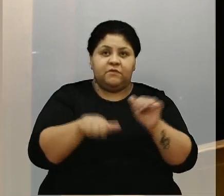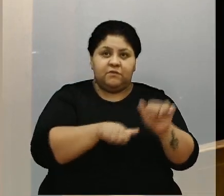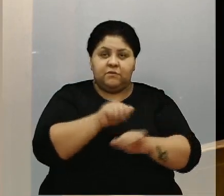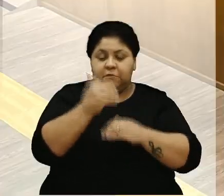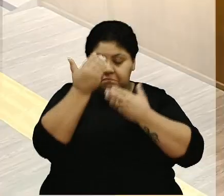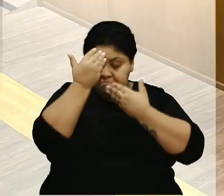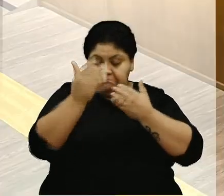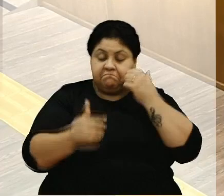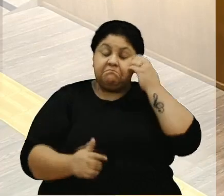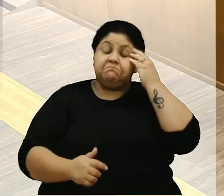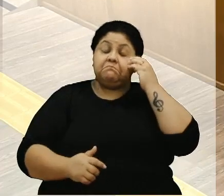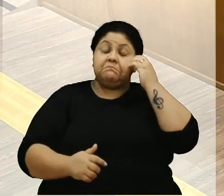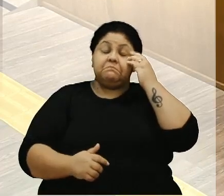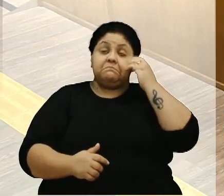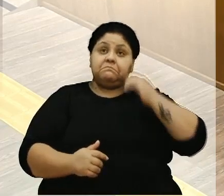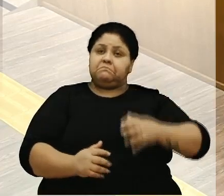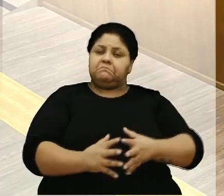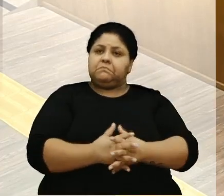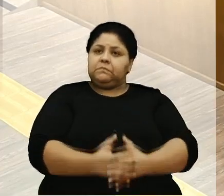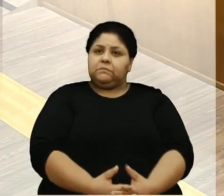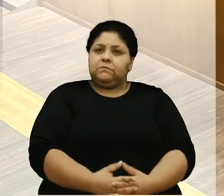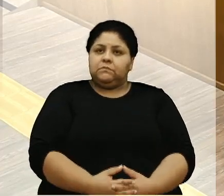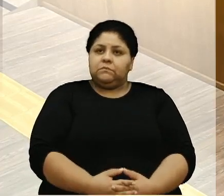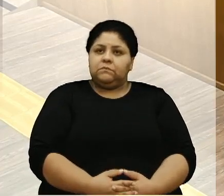Muito obrigado. Obrigado. Obrigado. Obrigado.